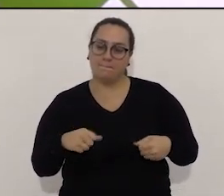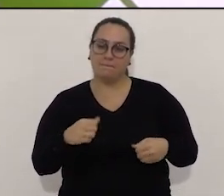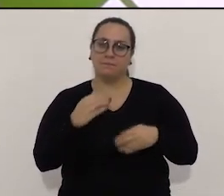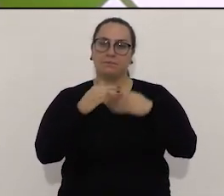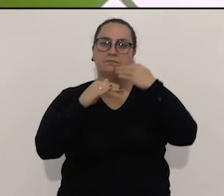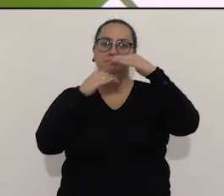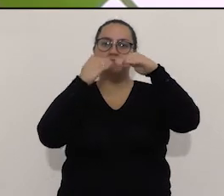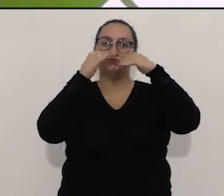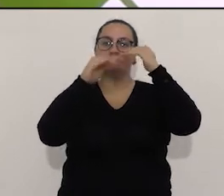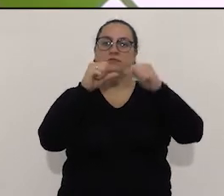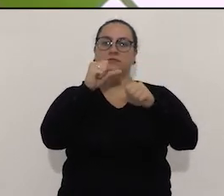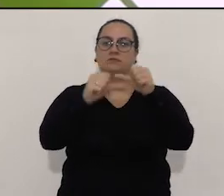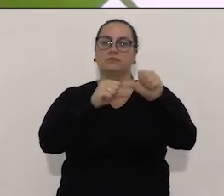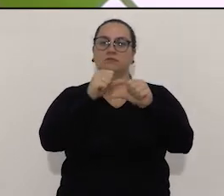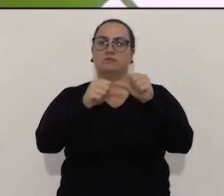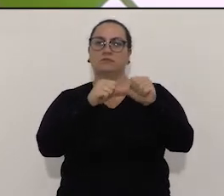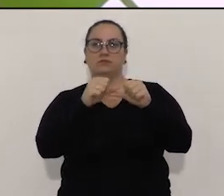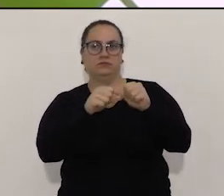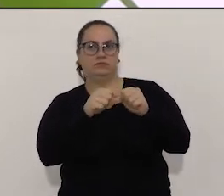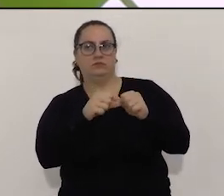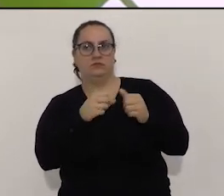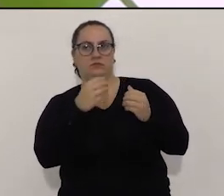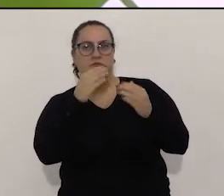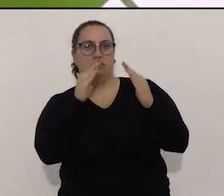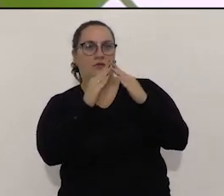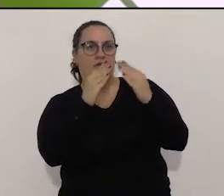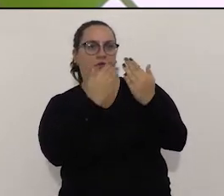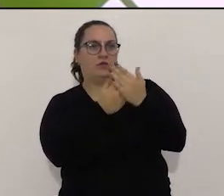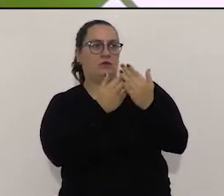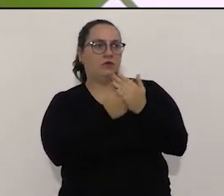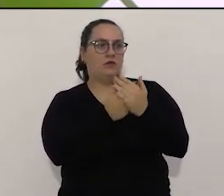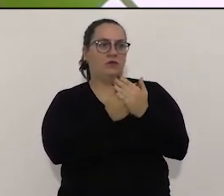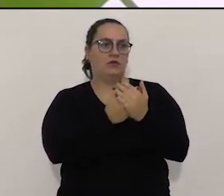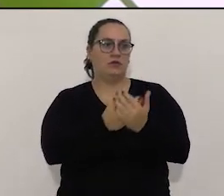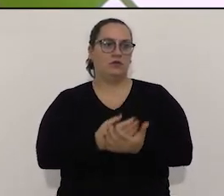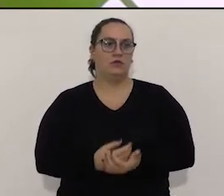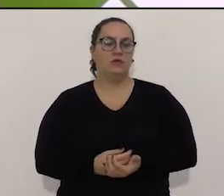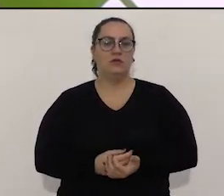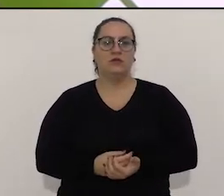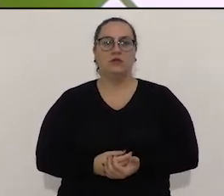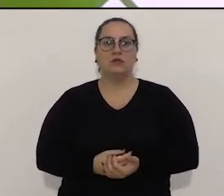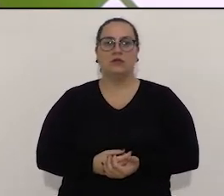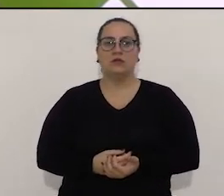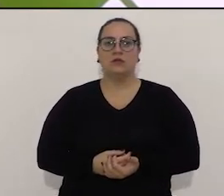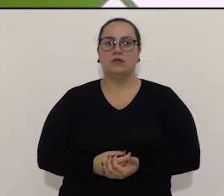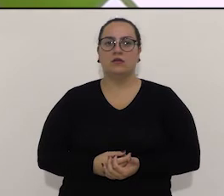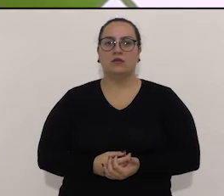vamos reformar as escolas que precisam de reforma. Não vamos construir nenhuma nova